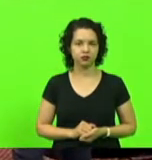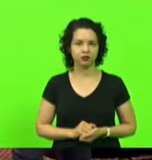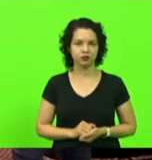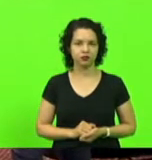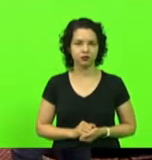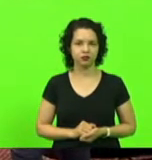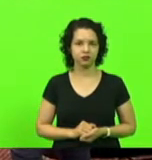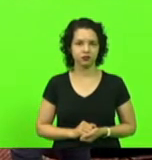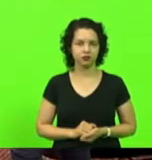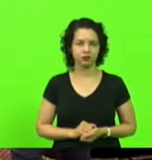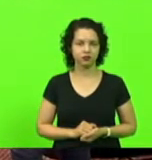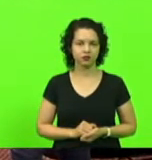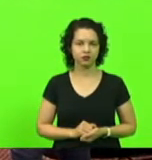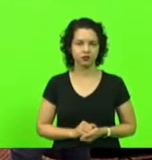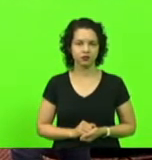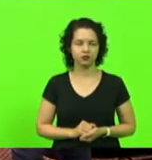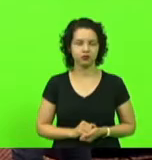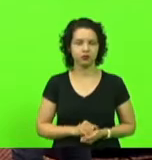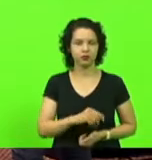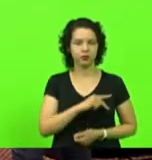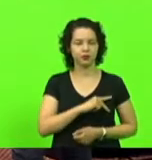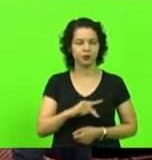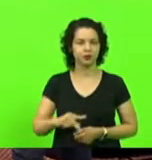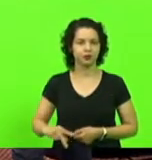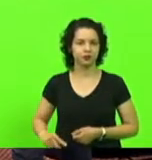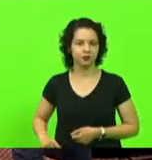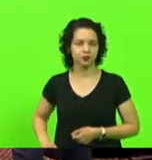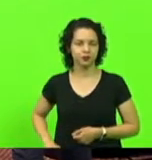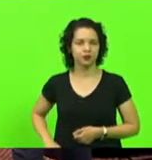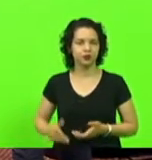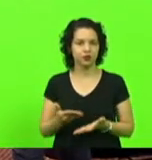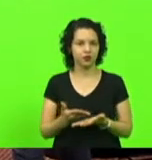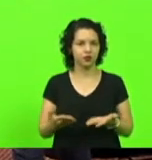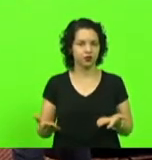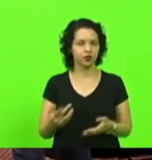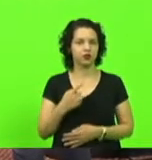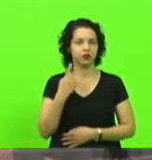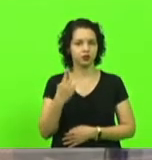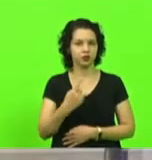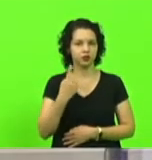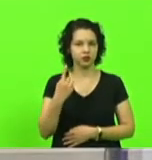Senhor presidente, senhores deputados,